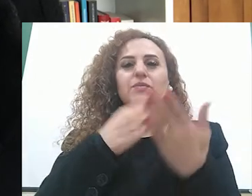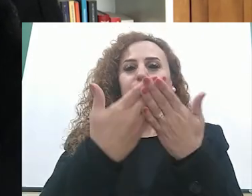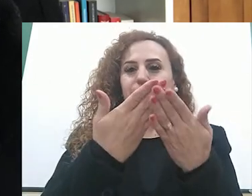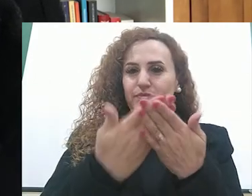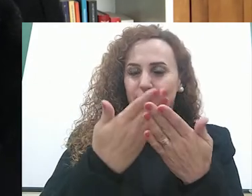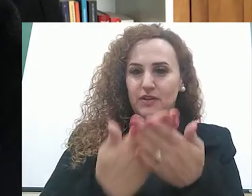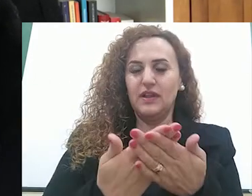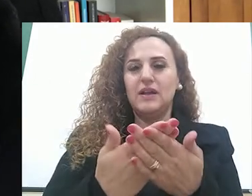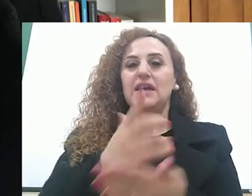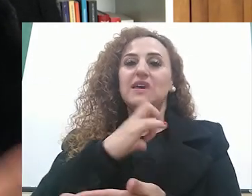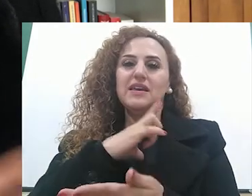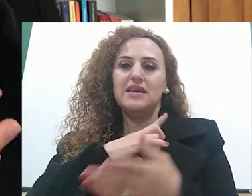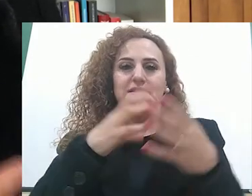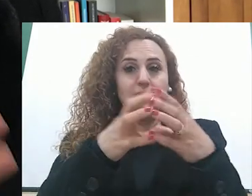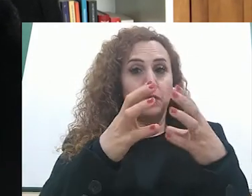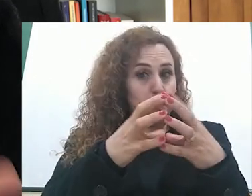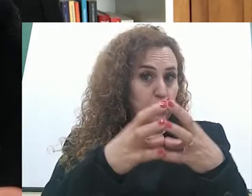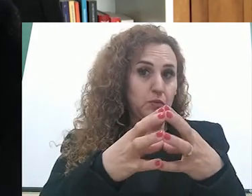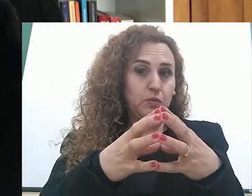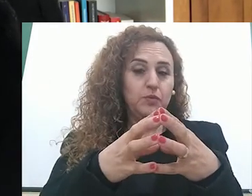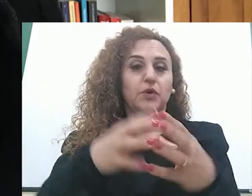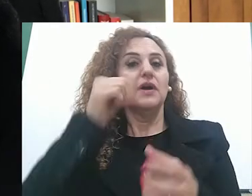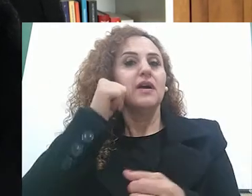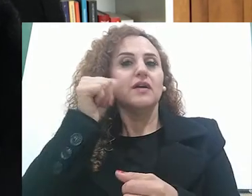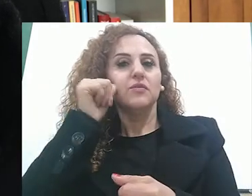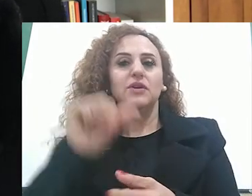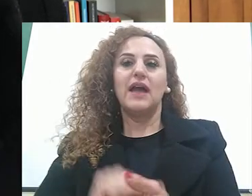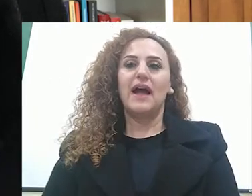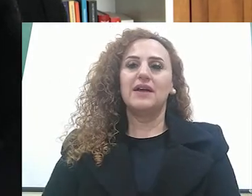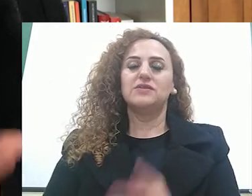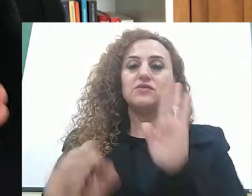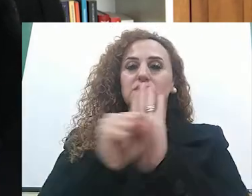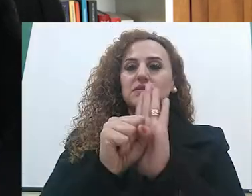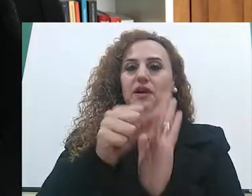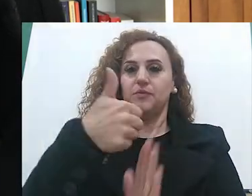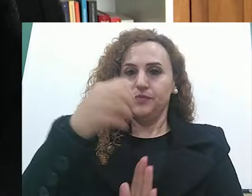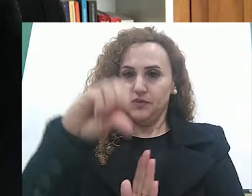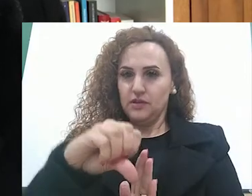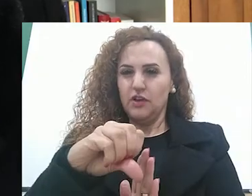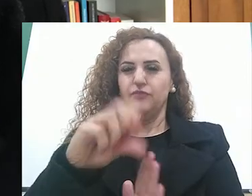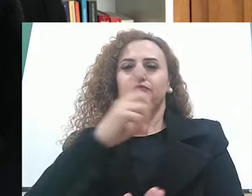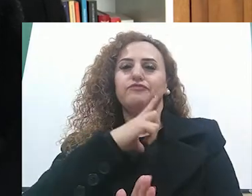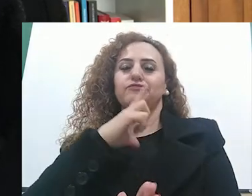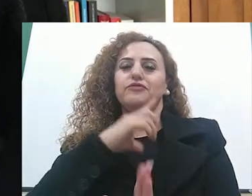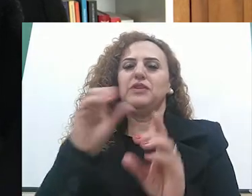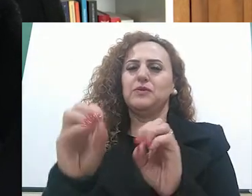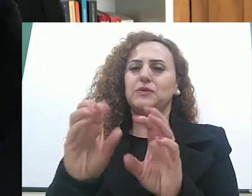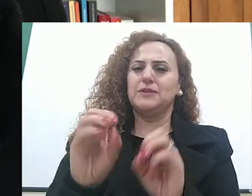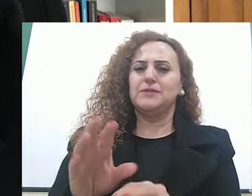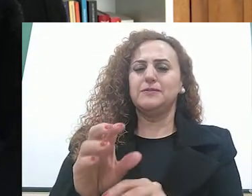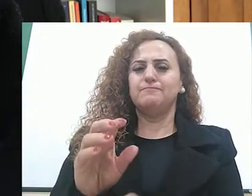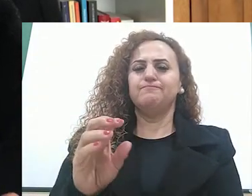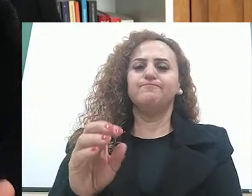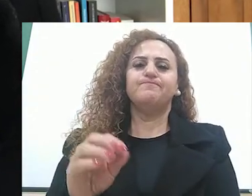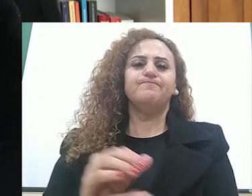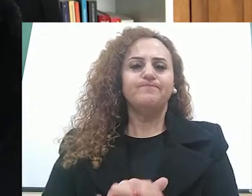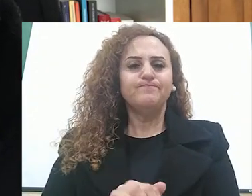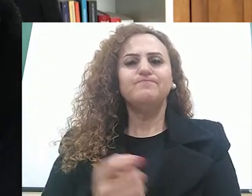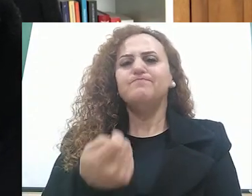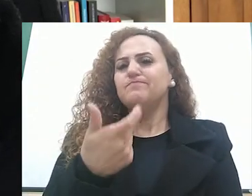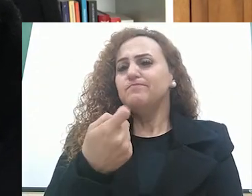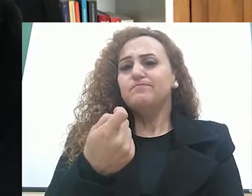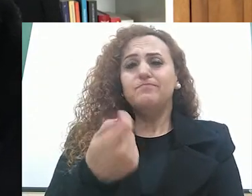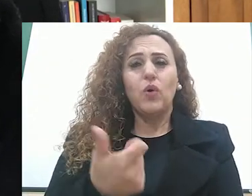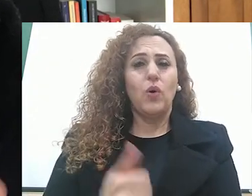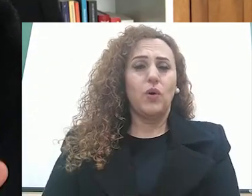destacar as mulheres que até metade do século 19 tinha uma educação muito restrita. As mulheres